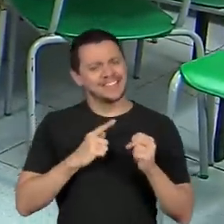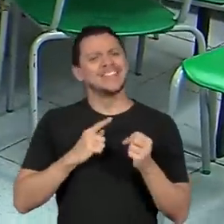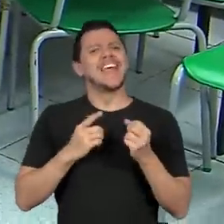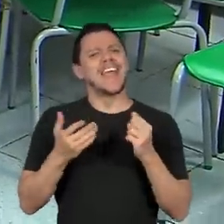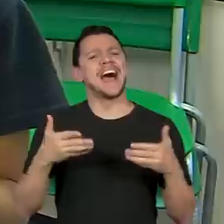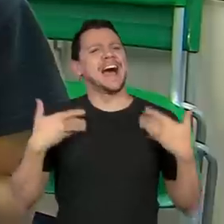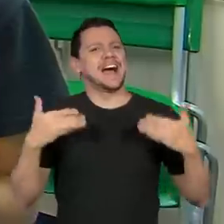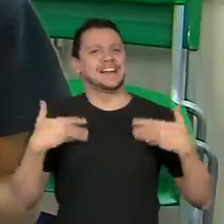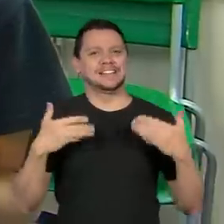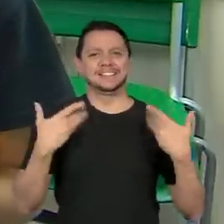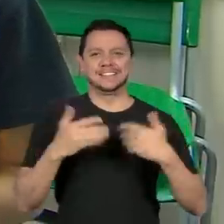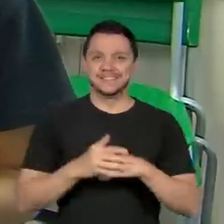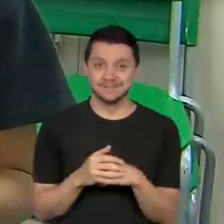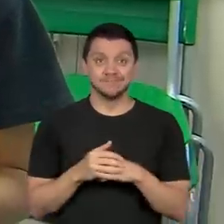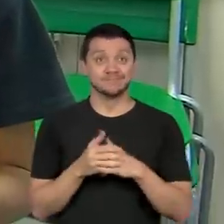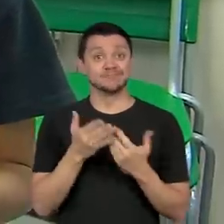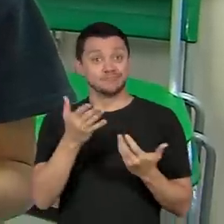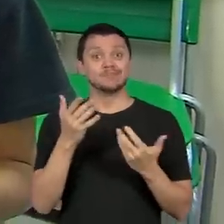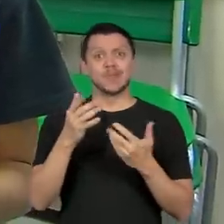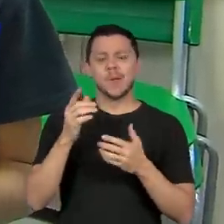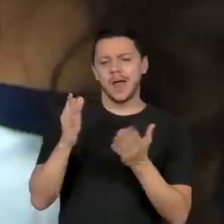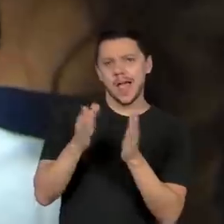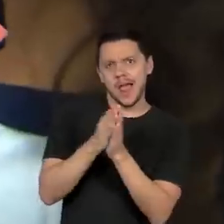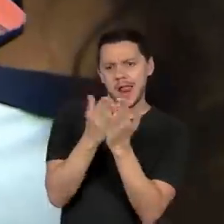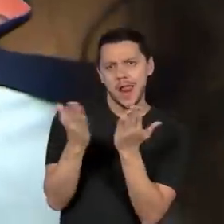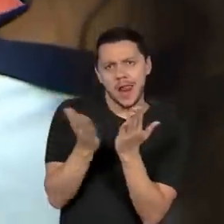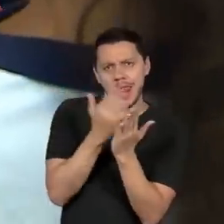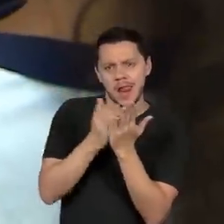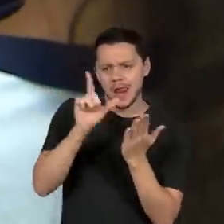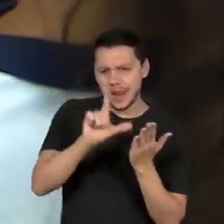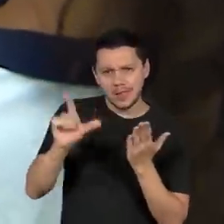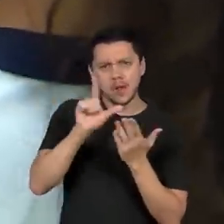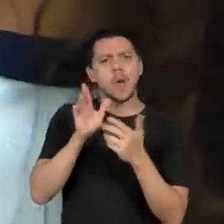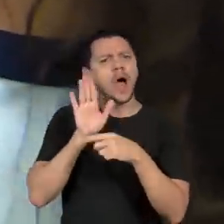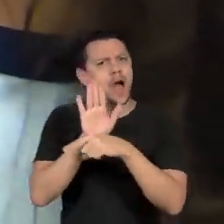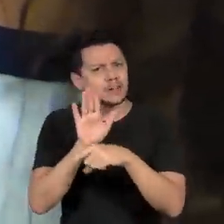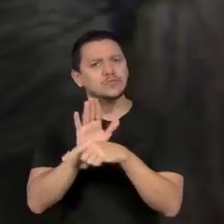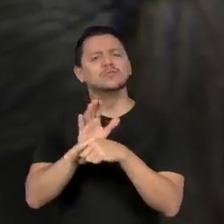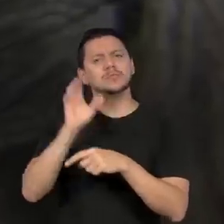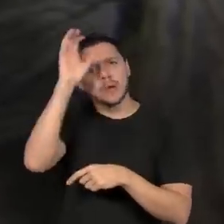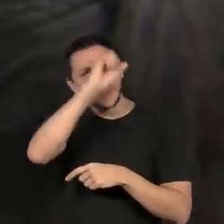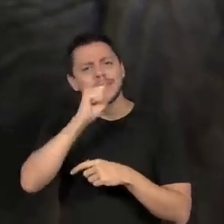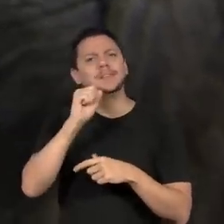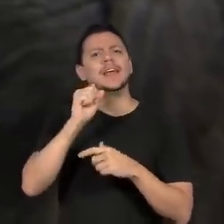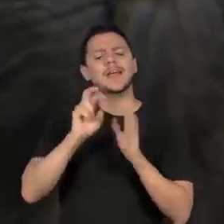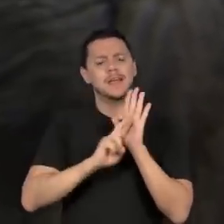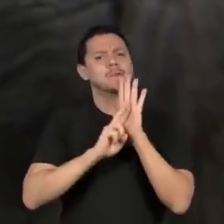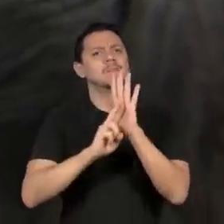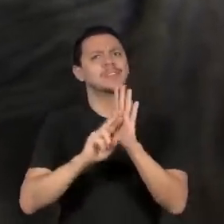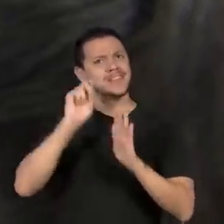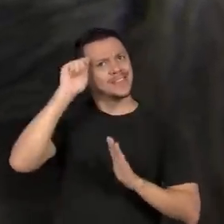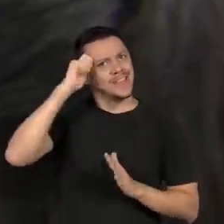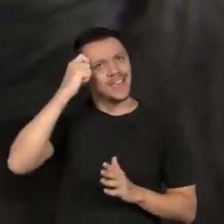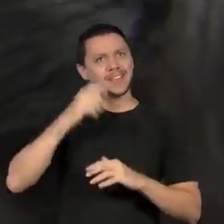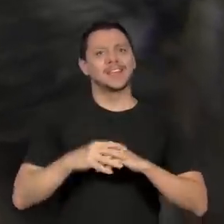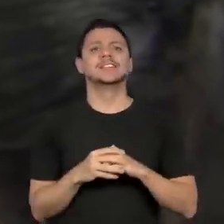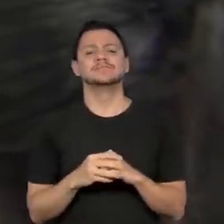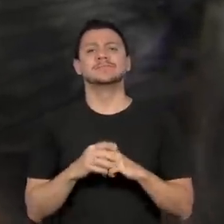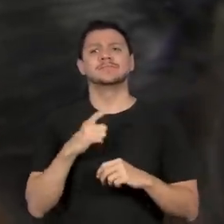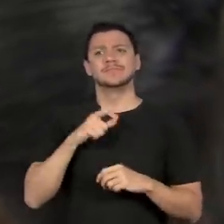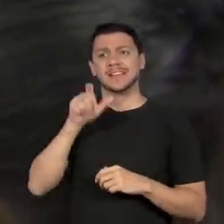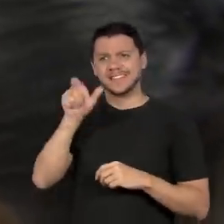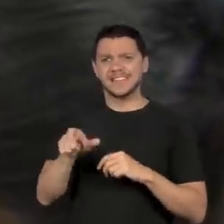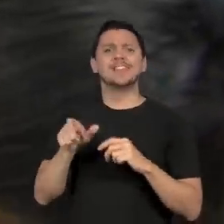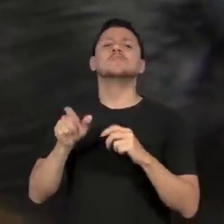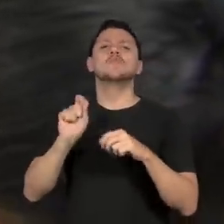para trabalhar a questão da representatividade negra com as crianças. Ela apanha moras dos galhos e do